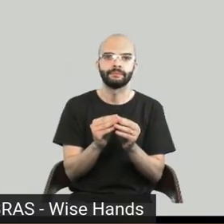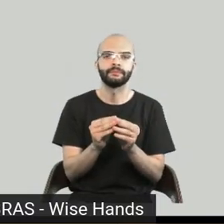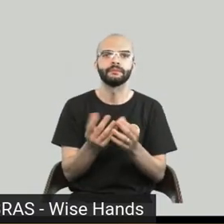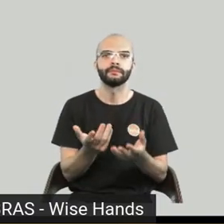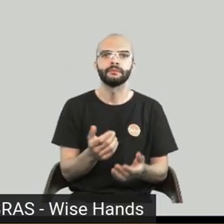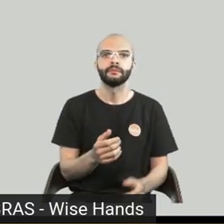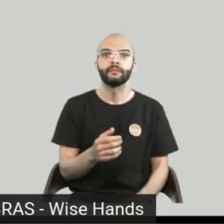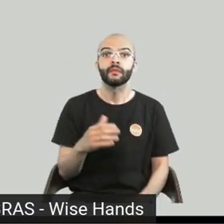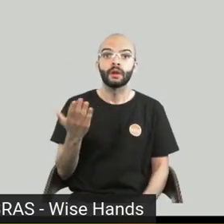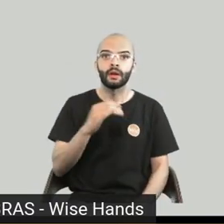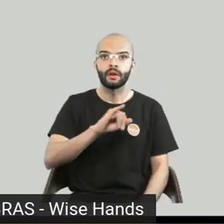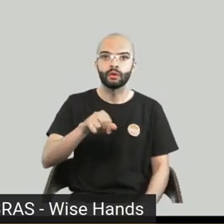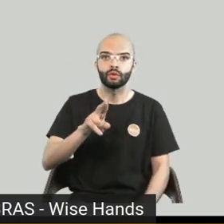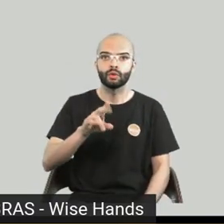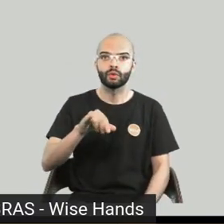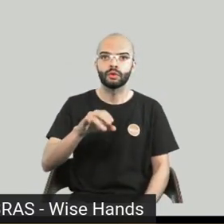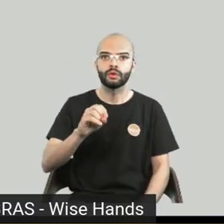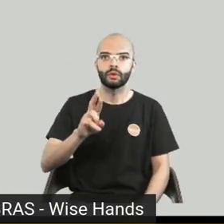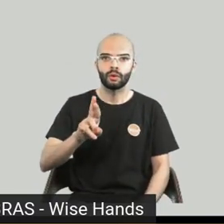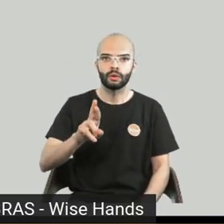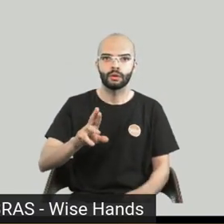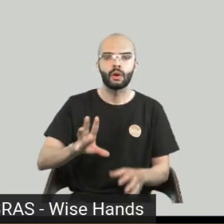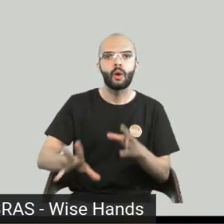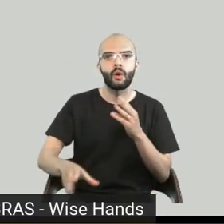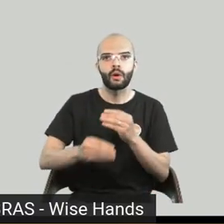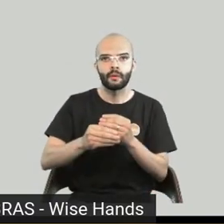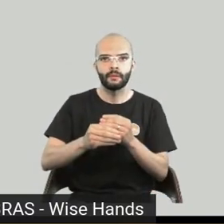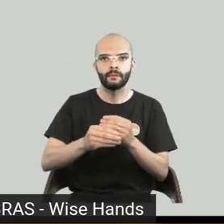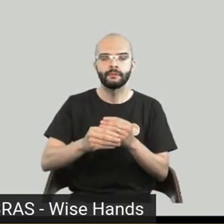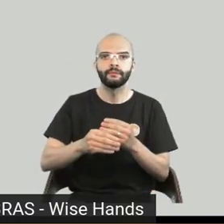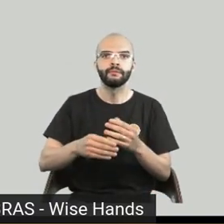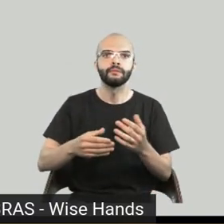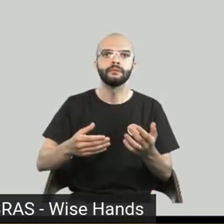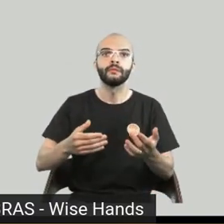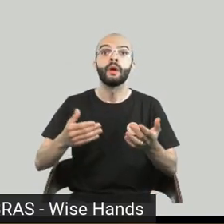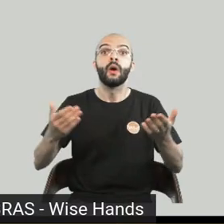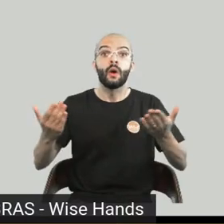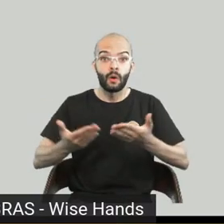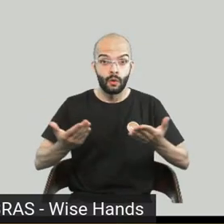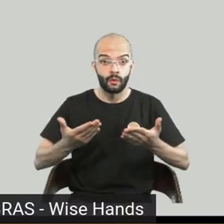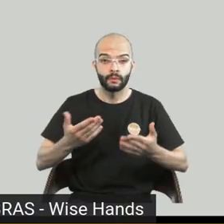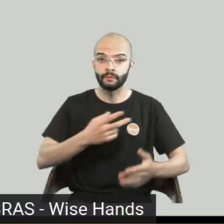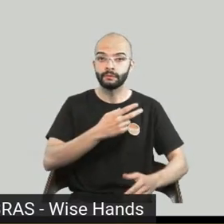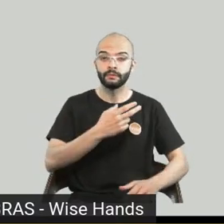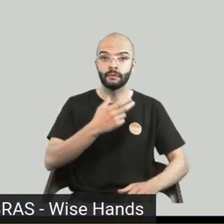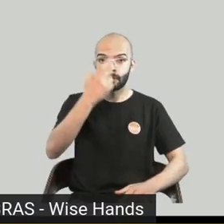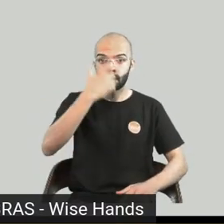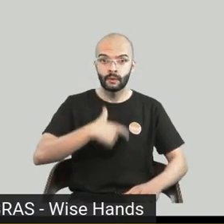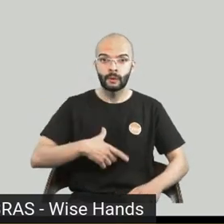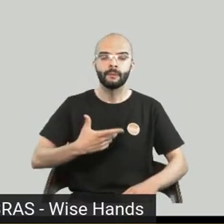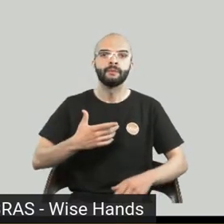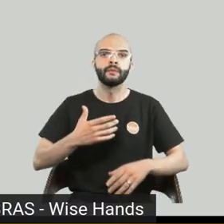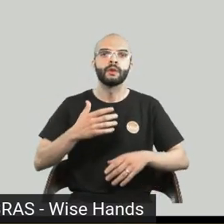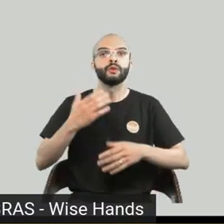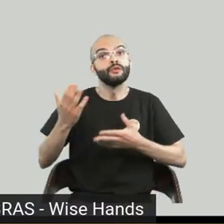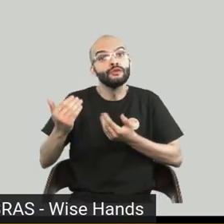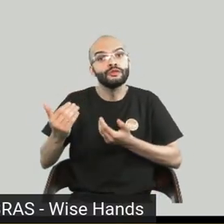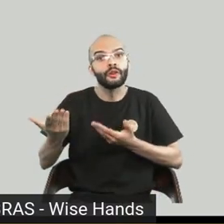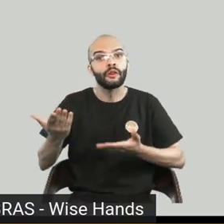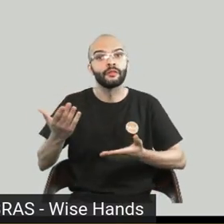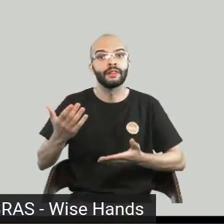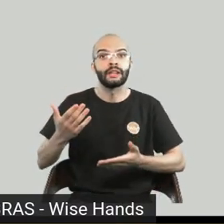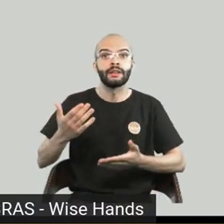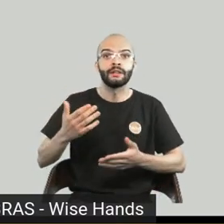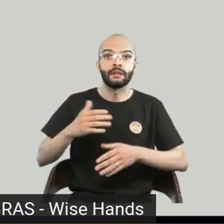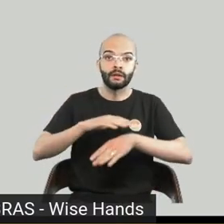Júnior? Bom, vamos lá, eu sou o Júnior Gaino, sou um jovem de 40 anos, pardo, eu sou careca,